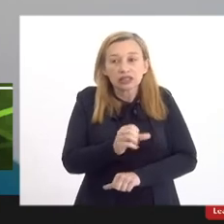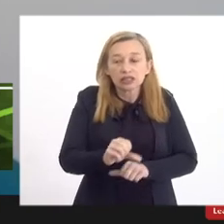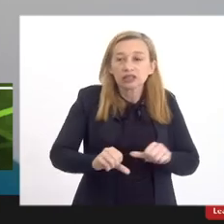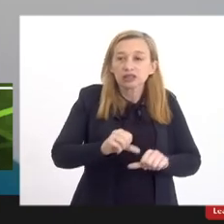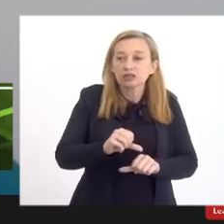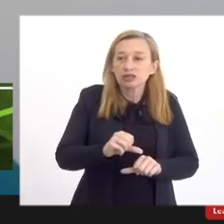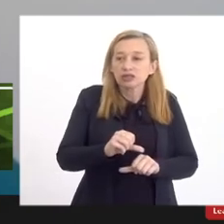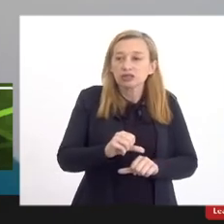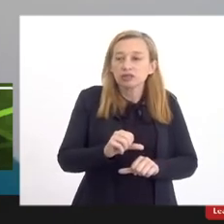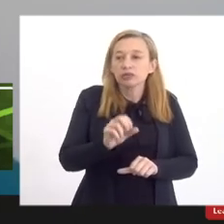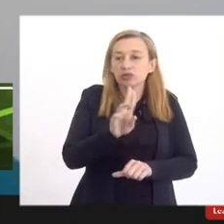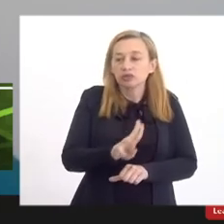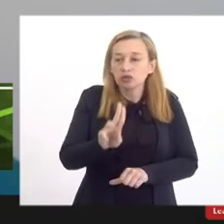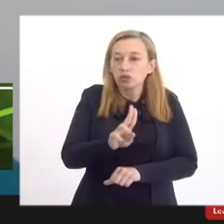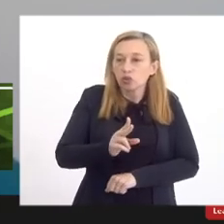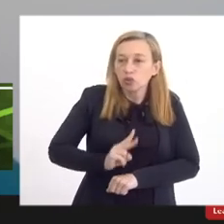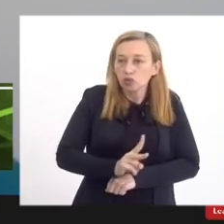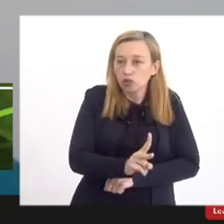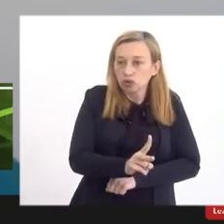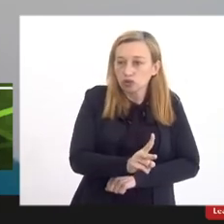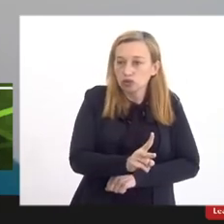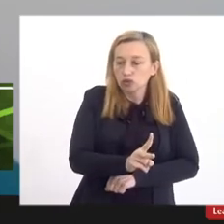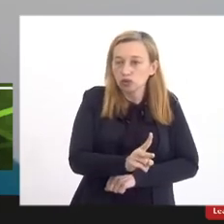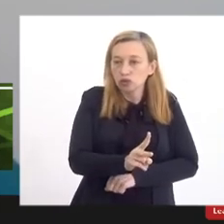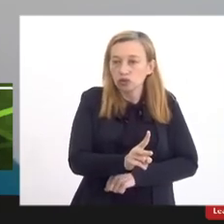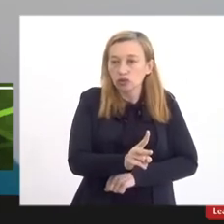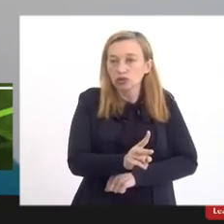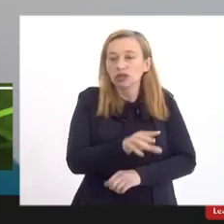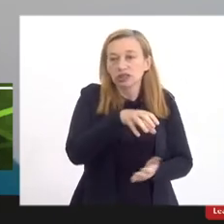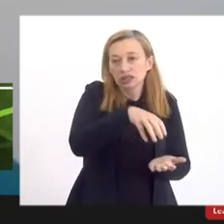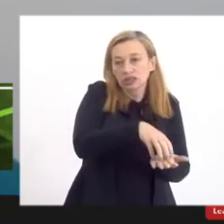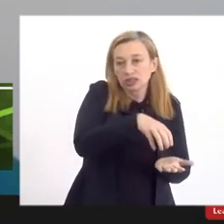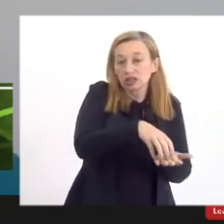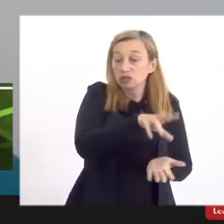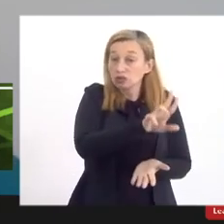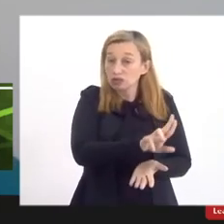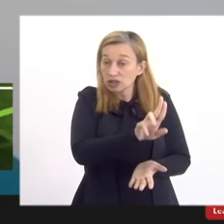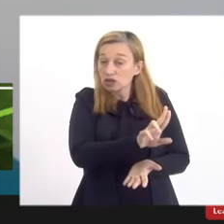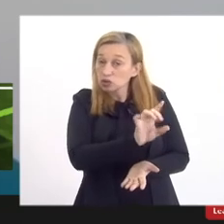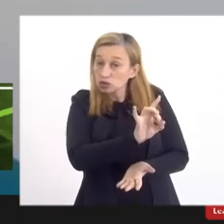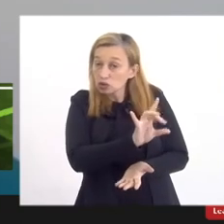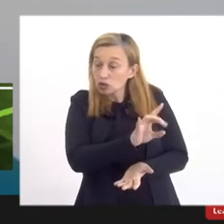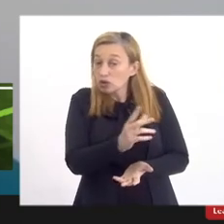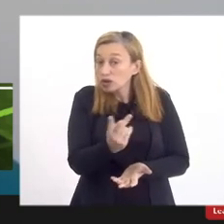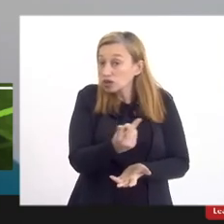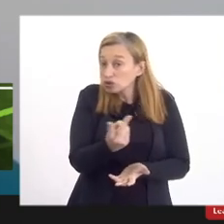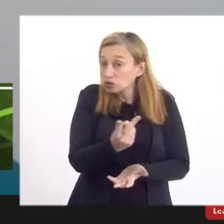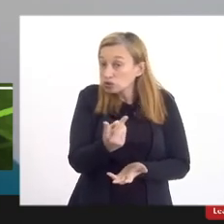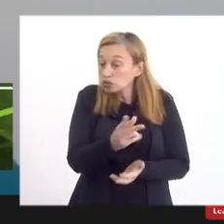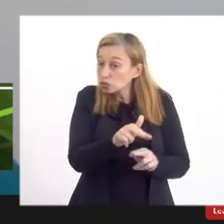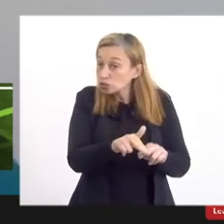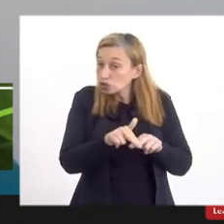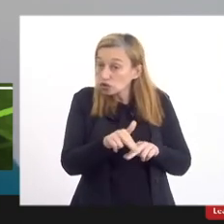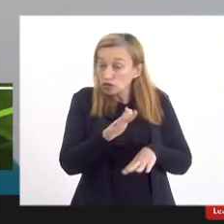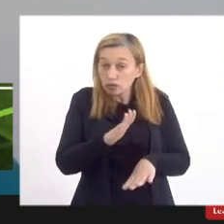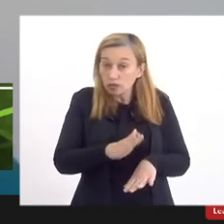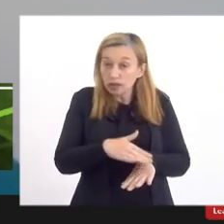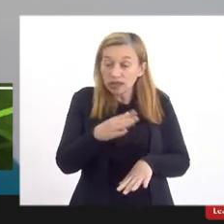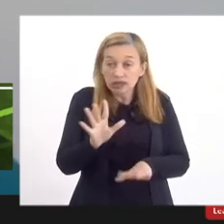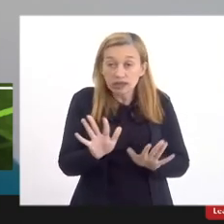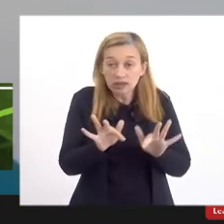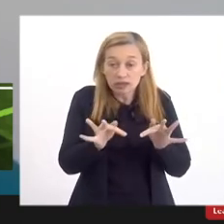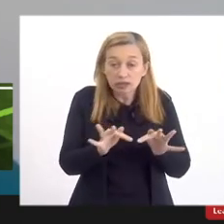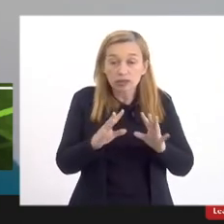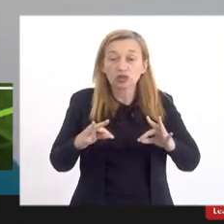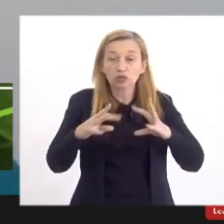universidade mas continuou sendo classificado como centro universitário e as duas razões mais significativas